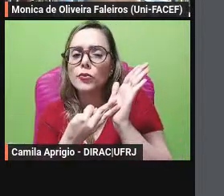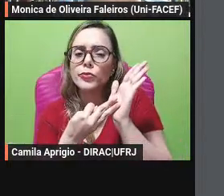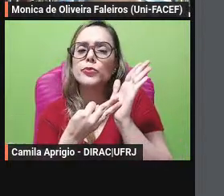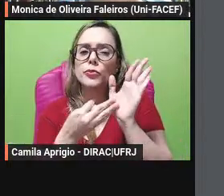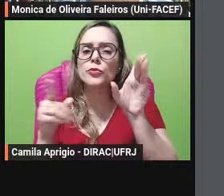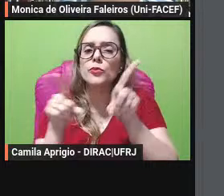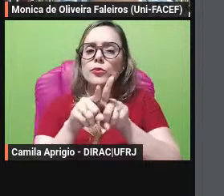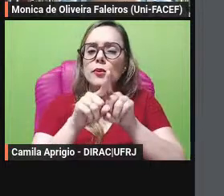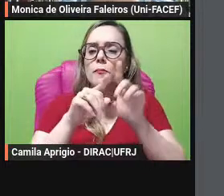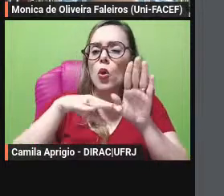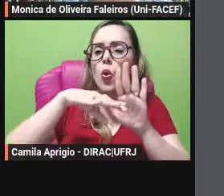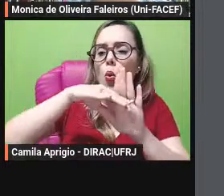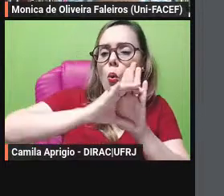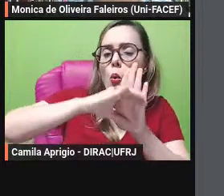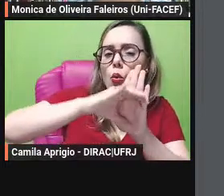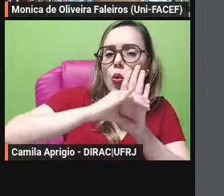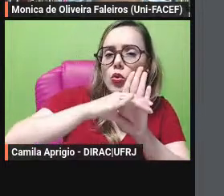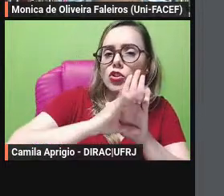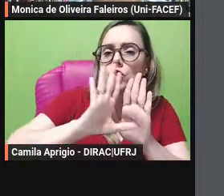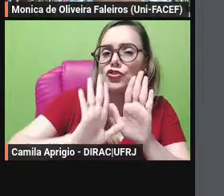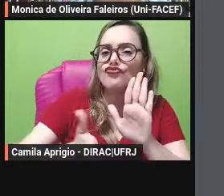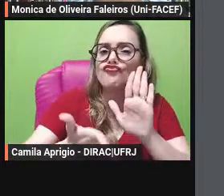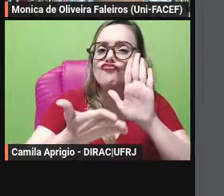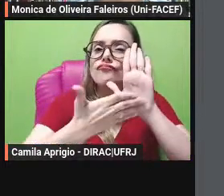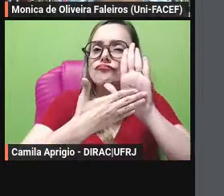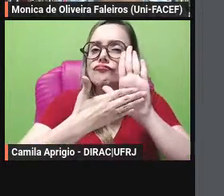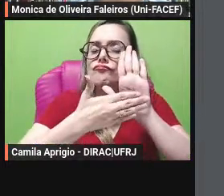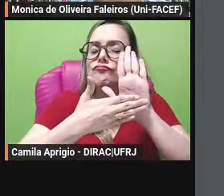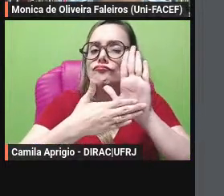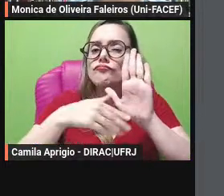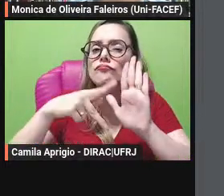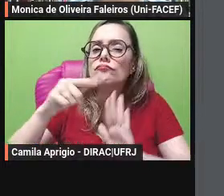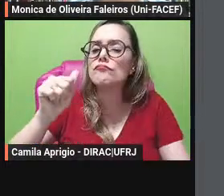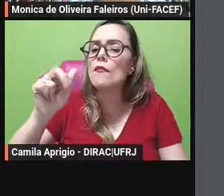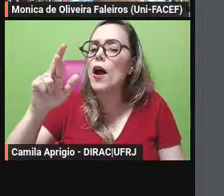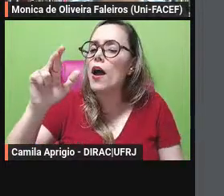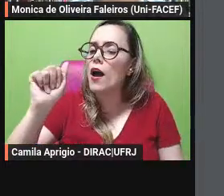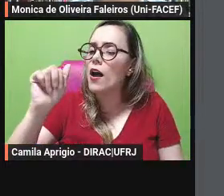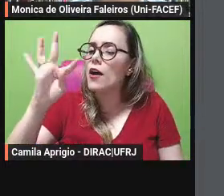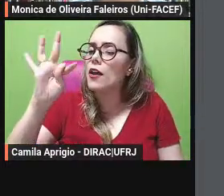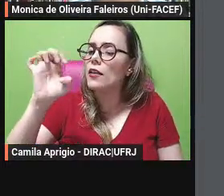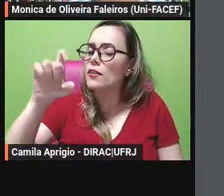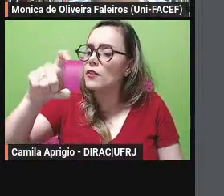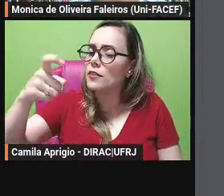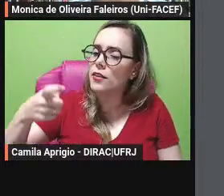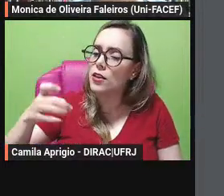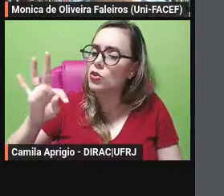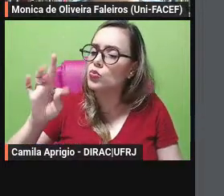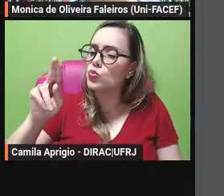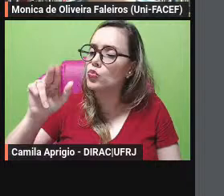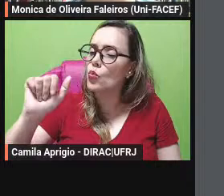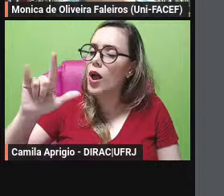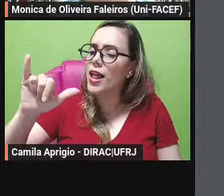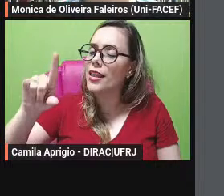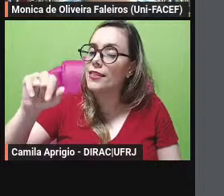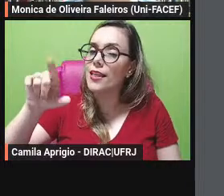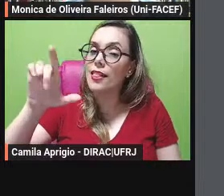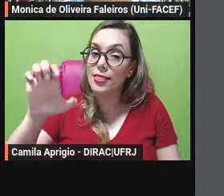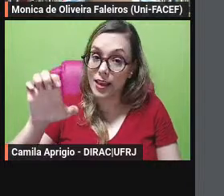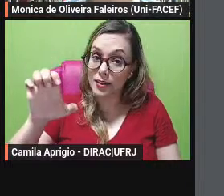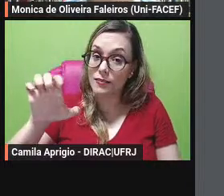conceitos que propõe está o de paratextualidade que prevê a relação de sentido entre o texto e seus